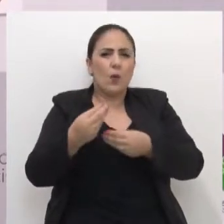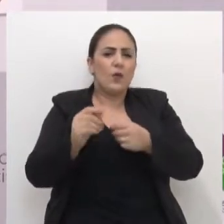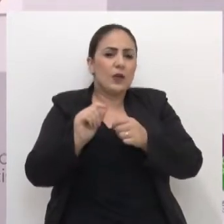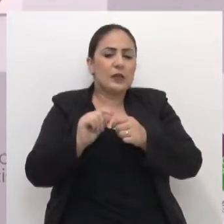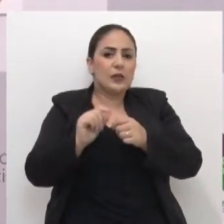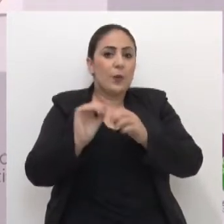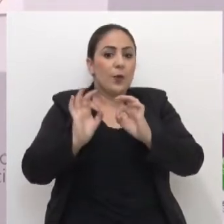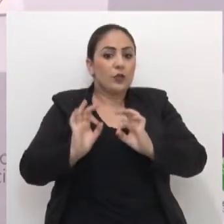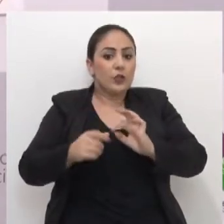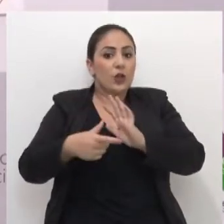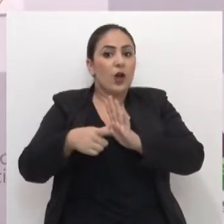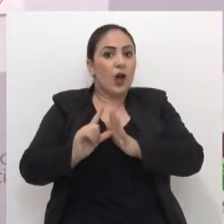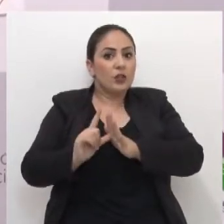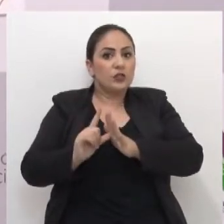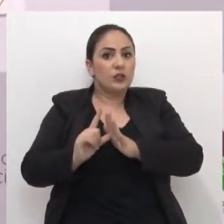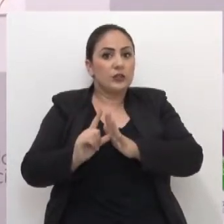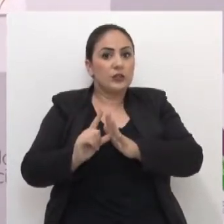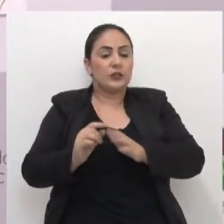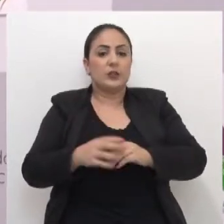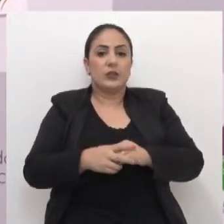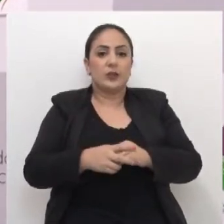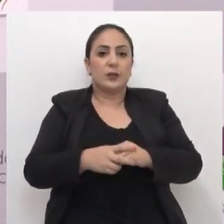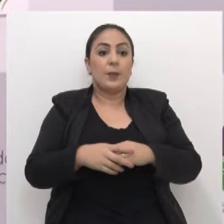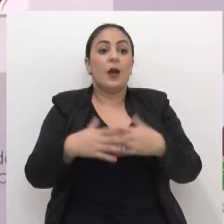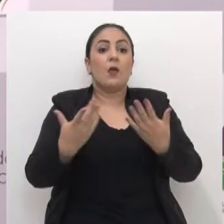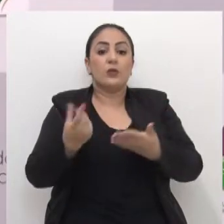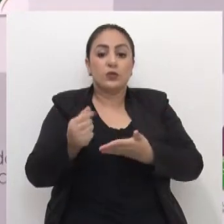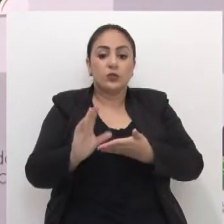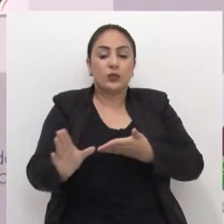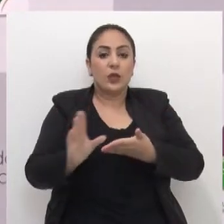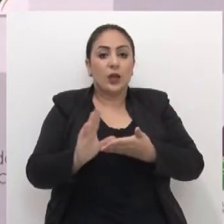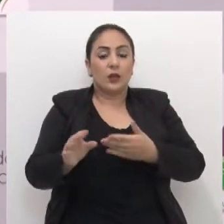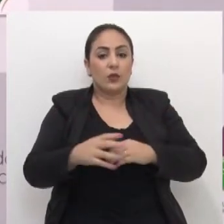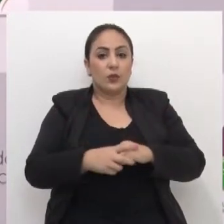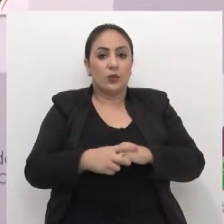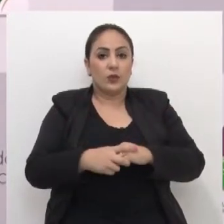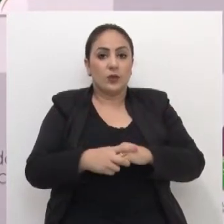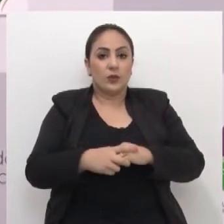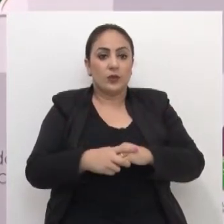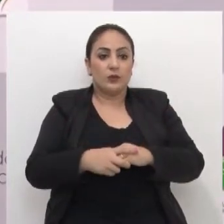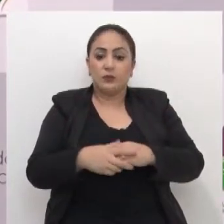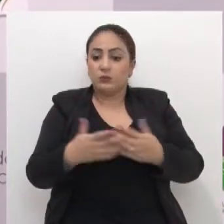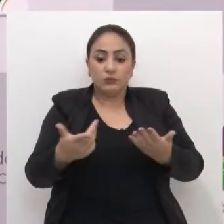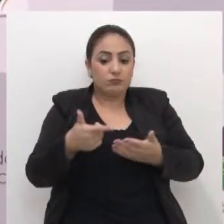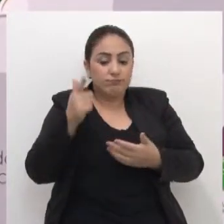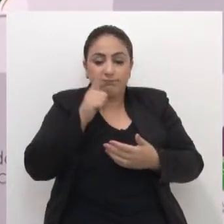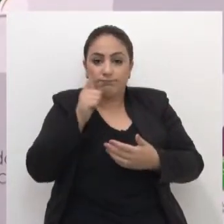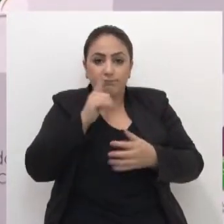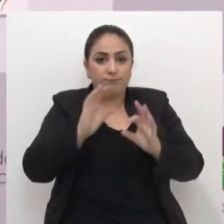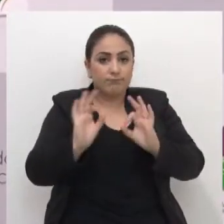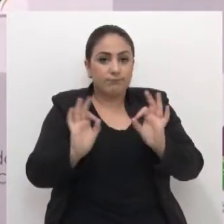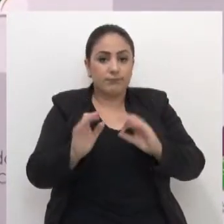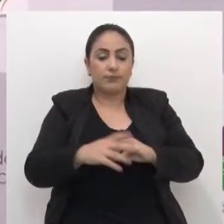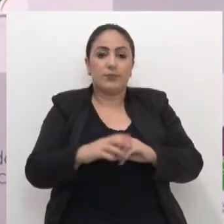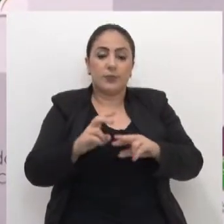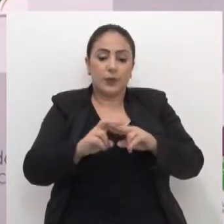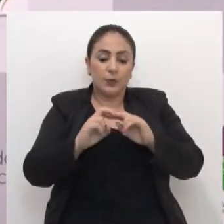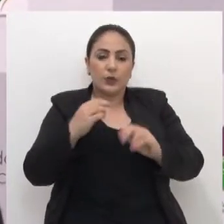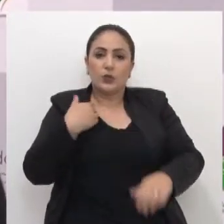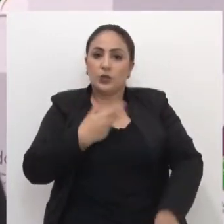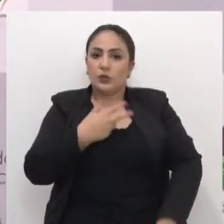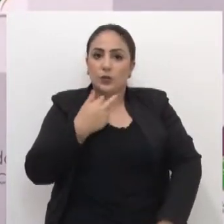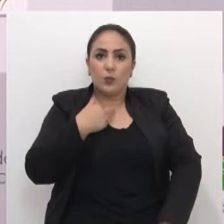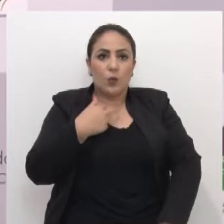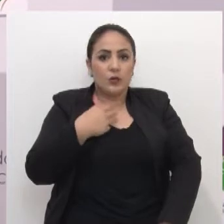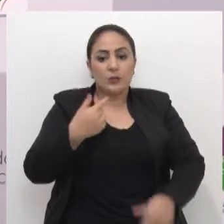ia fazer esse projeto antes de ter o fundo? Para onde o recurso? Quem ia? Não ia passar. Então, nós não